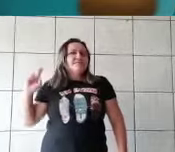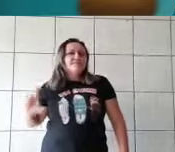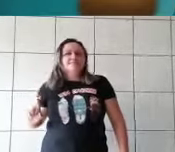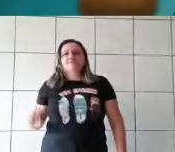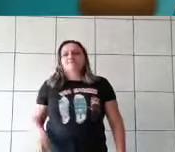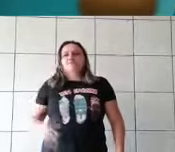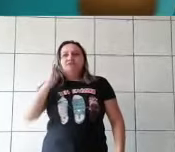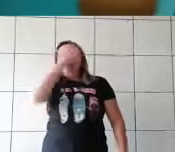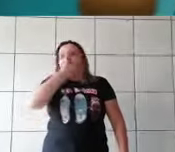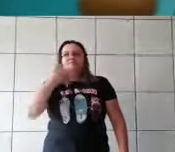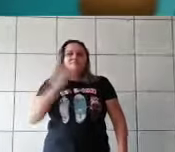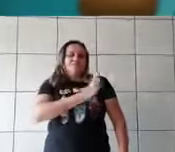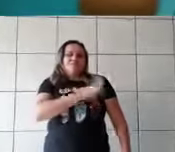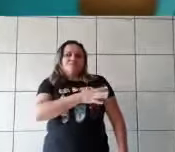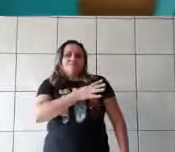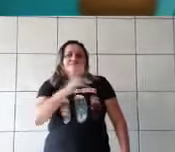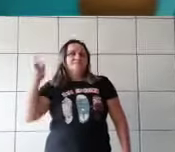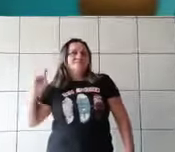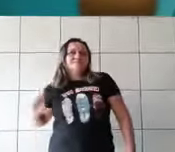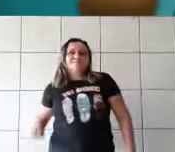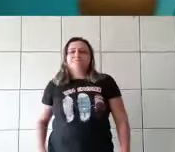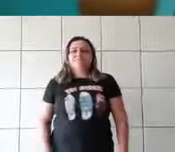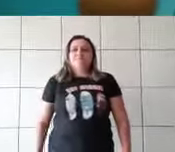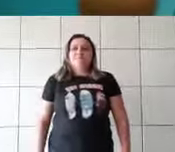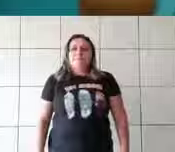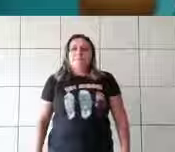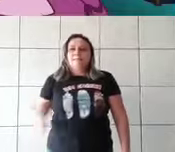postiças de Cinderela não eram bonitas como ela.